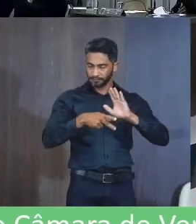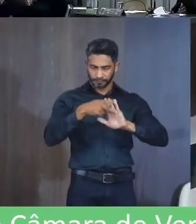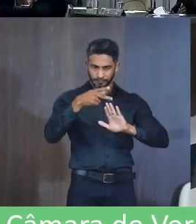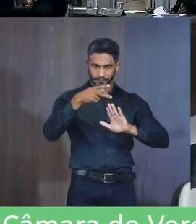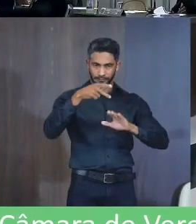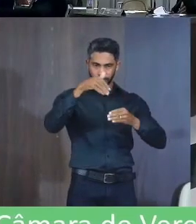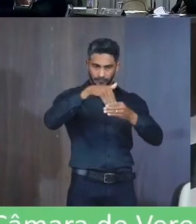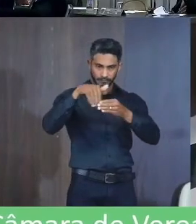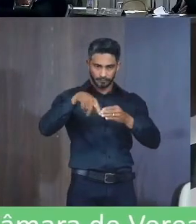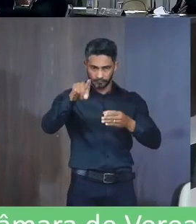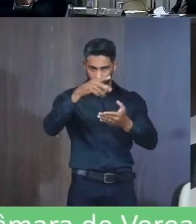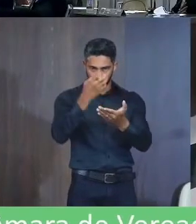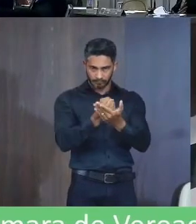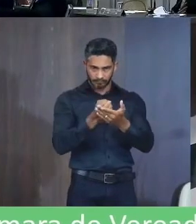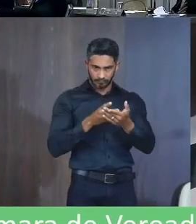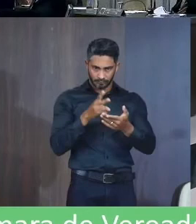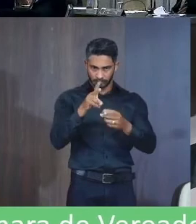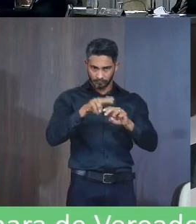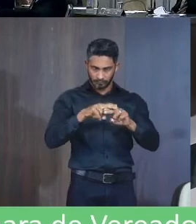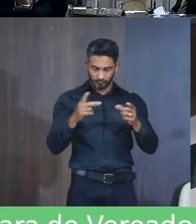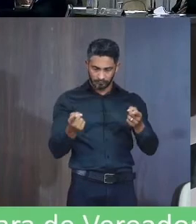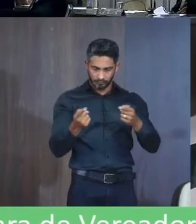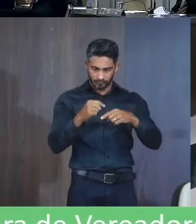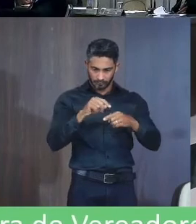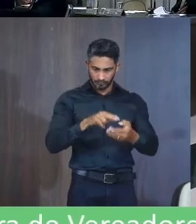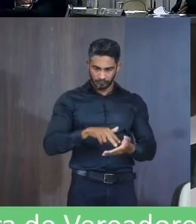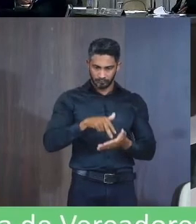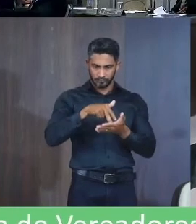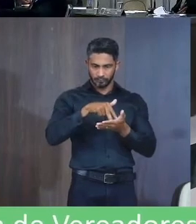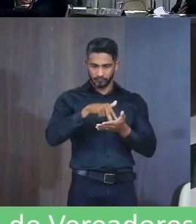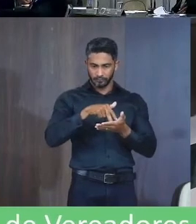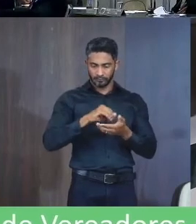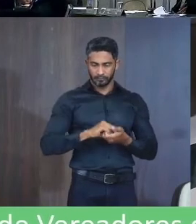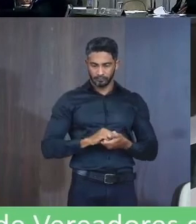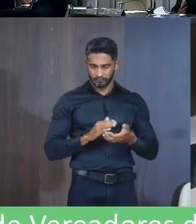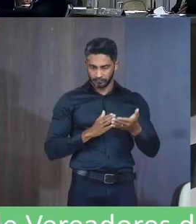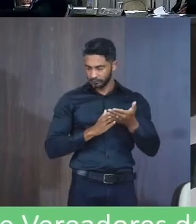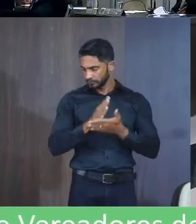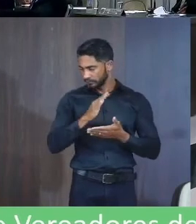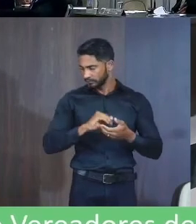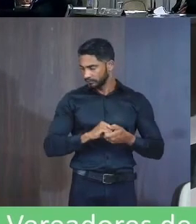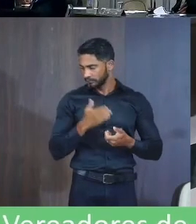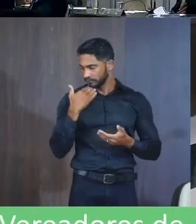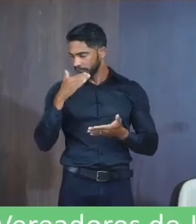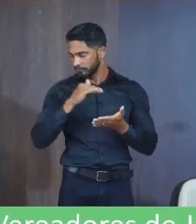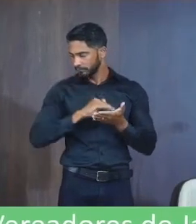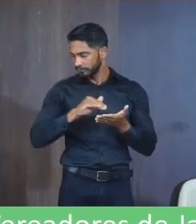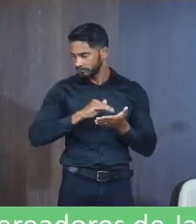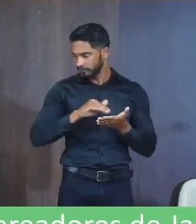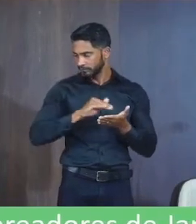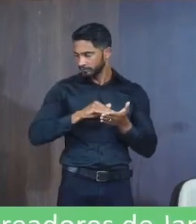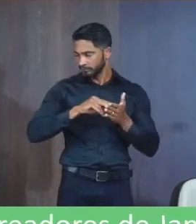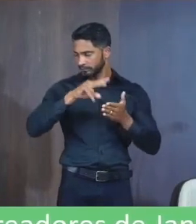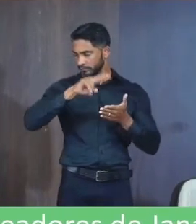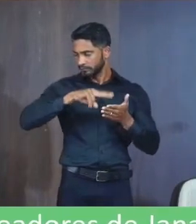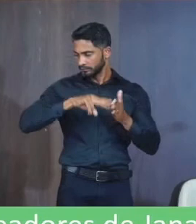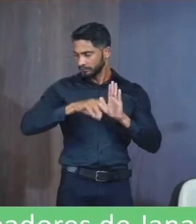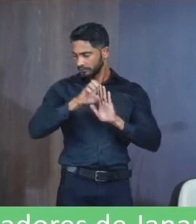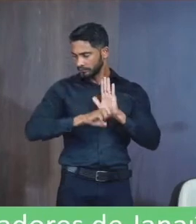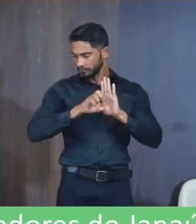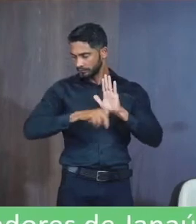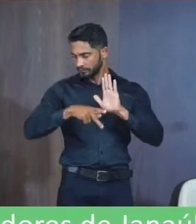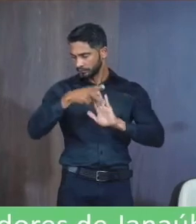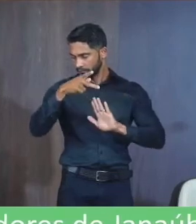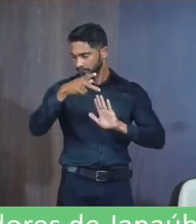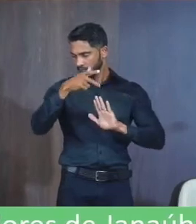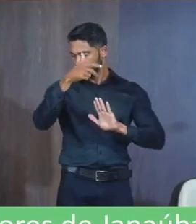Projeto está em votação Quem for a favor Permaneça sentado Os contrários Se levantem Aprovado Solicita ao seu secretário Que faça a leitura Da emenda Do projeto